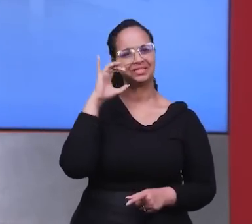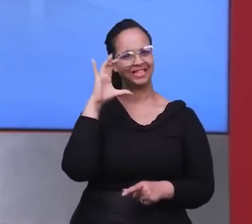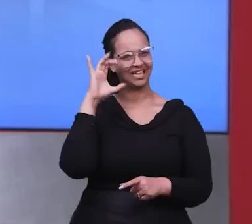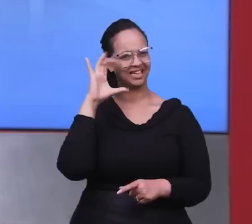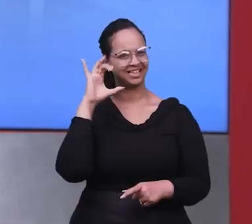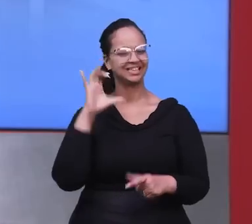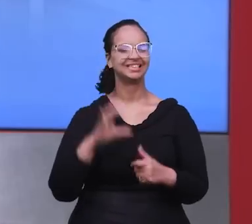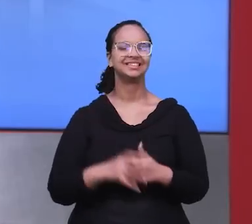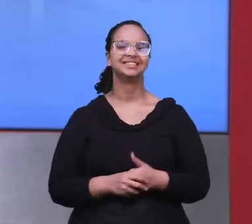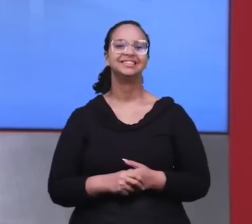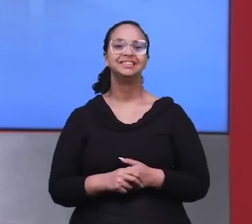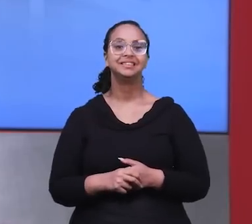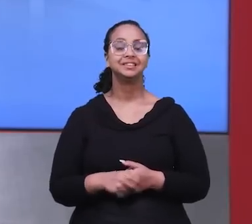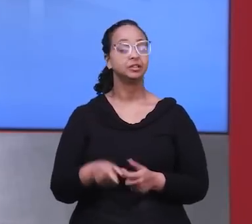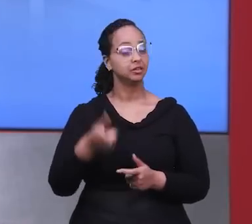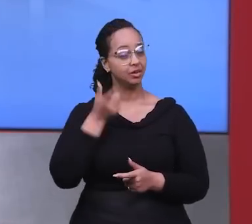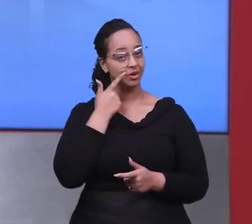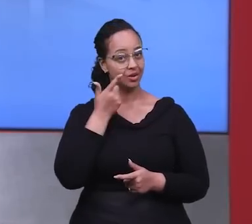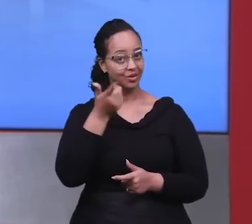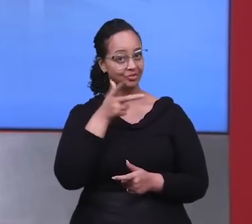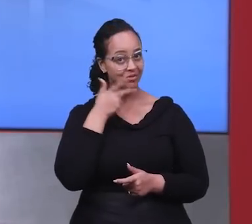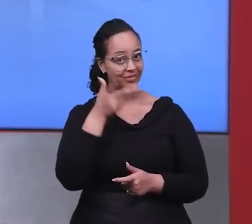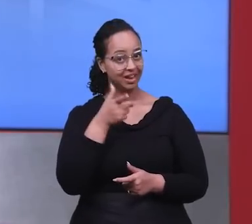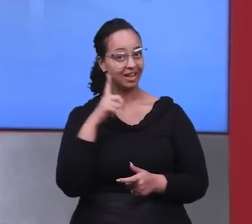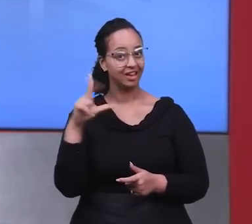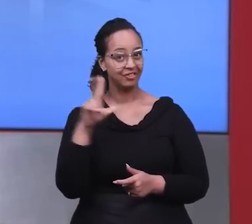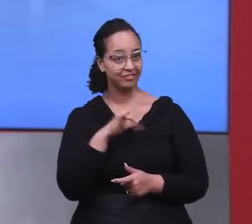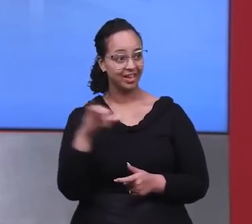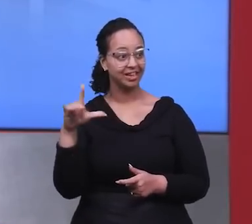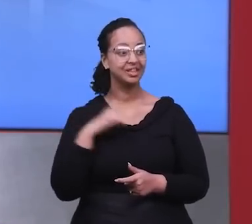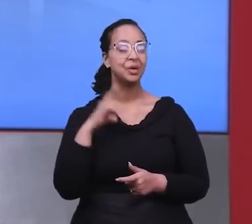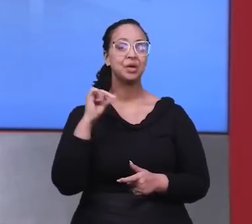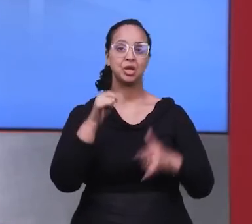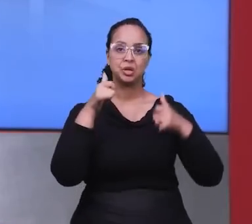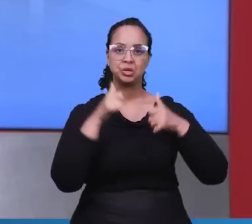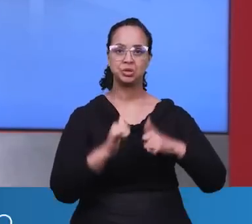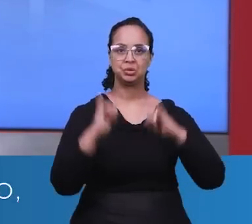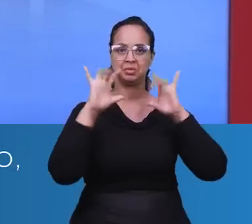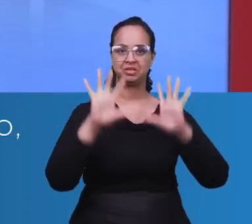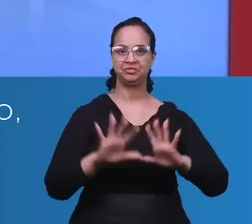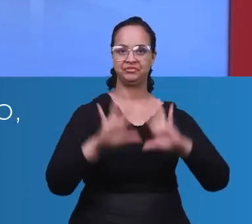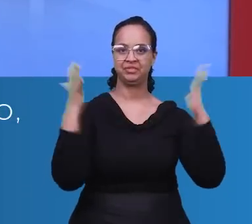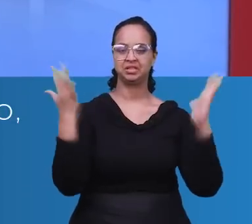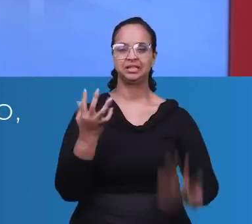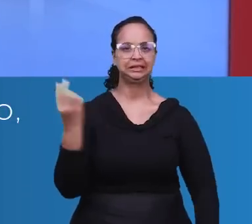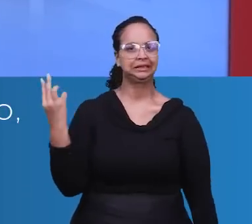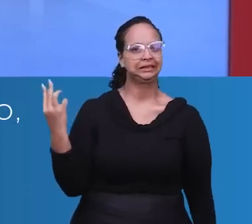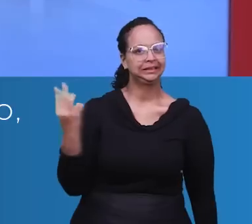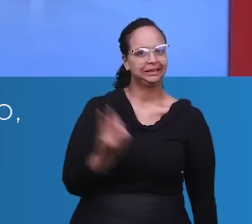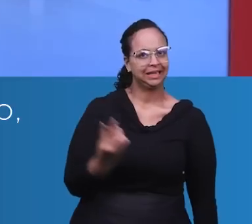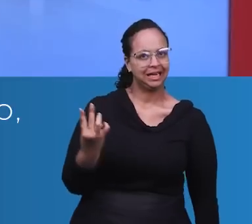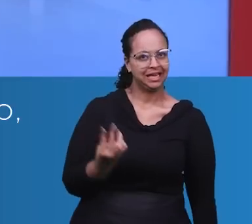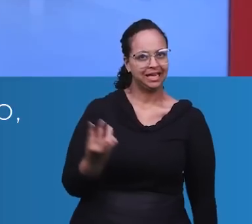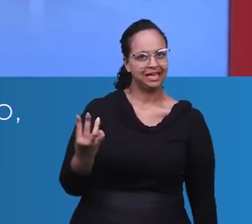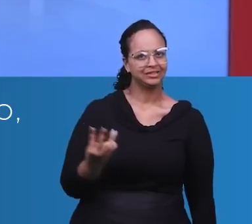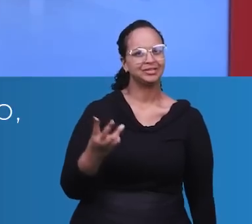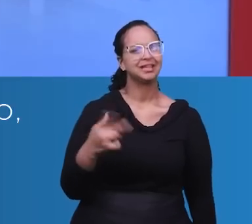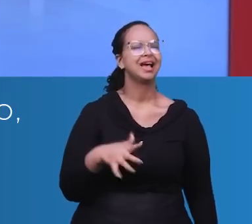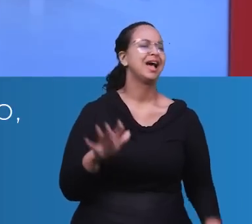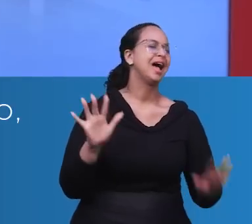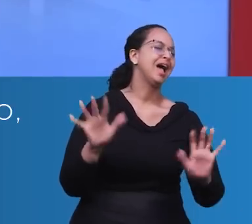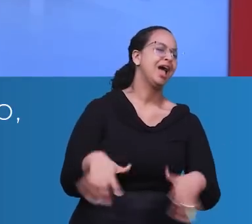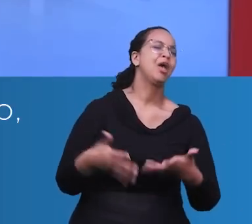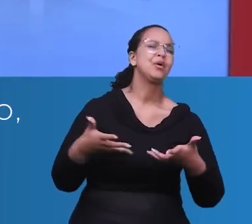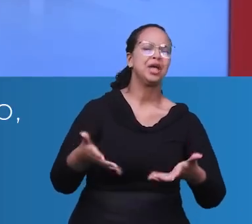isso mesmo, e também, ó, deixa eu te falar uma coisa, vem aí o evento Trombetas e Festas 3, pra você,